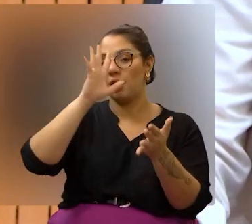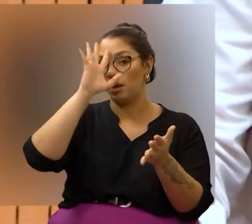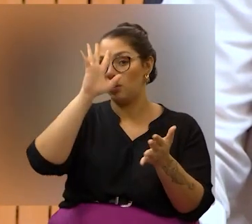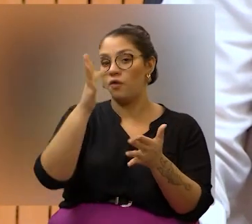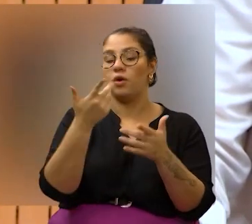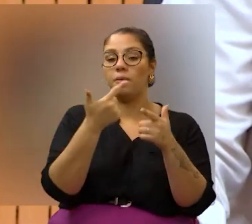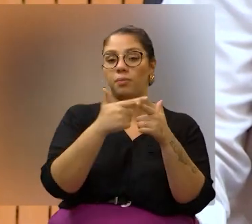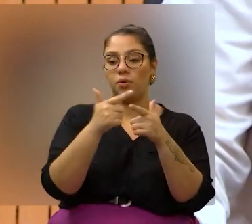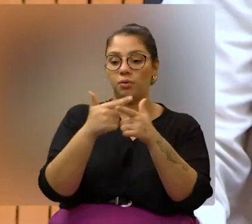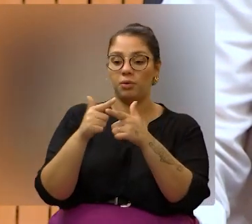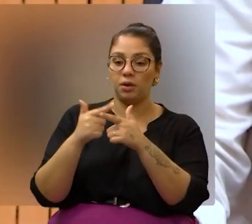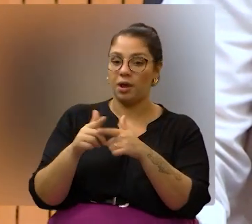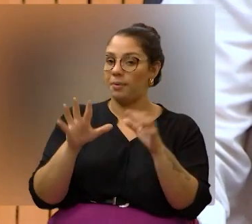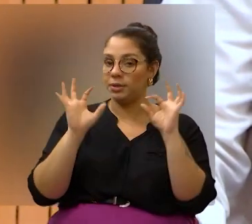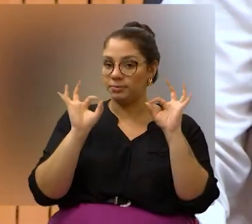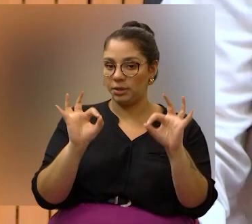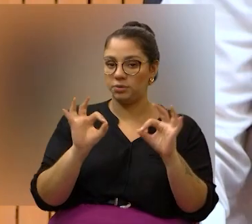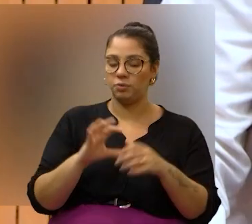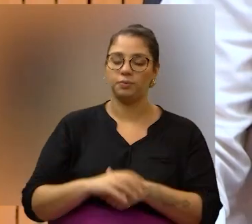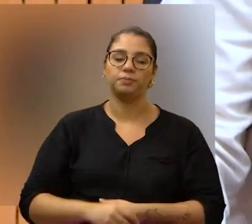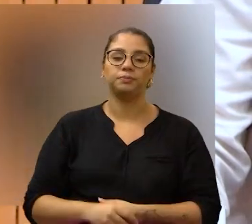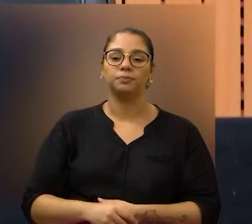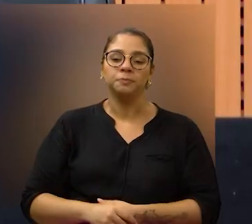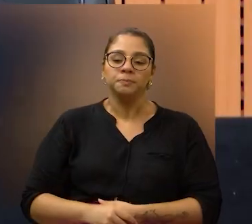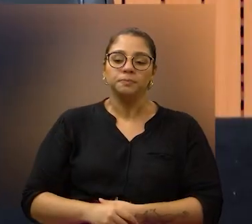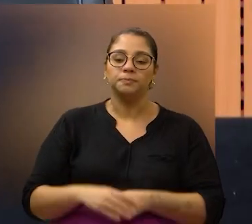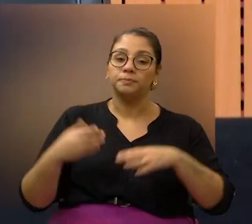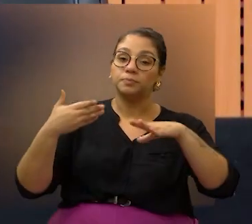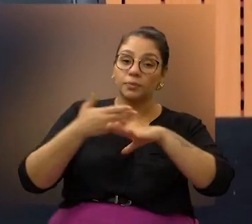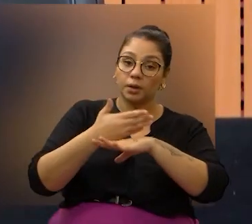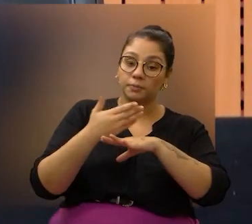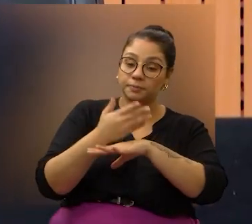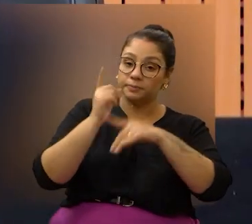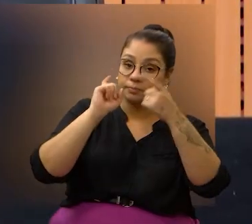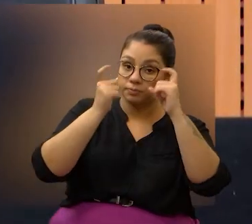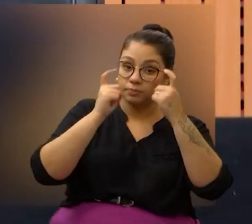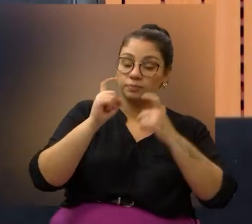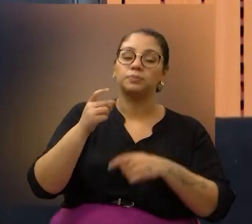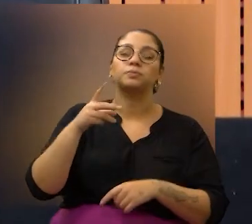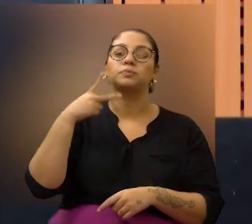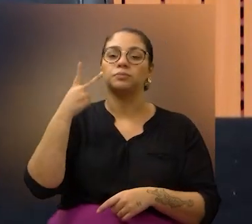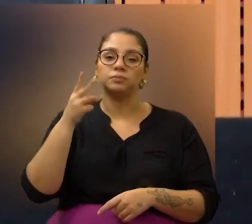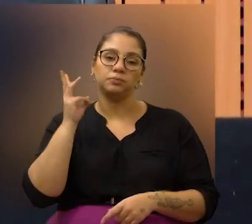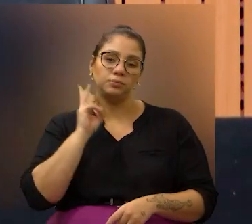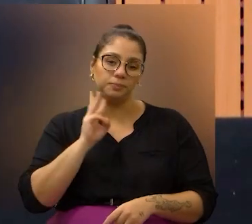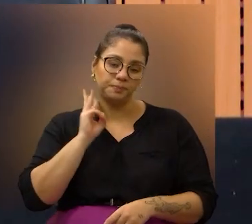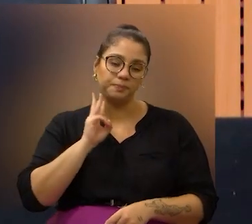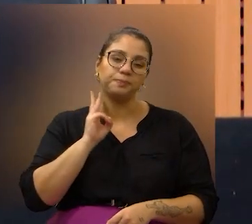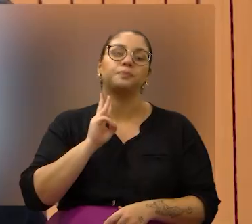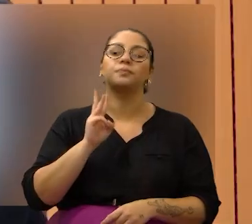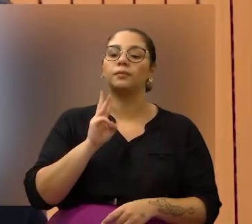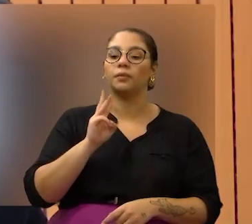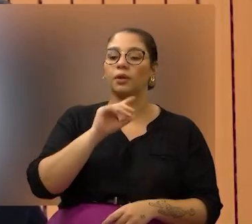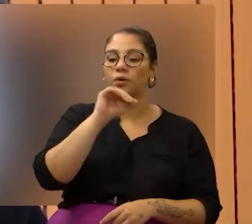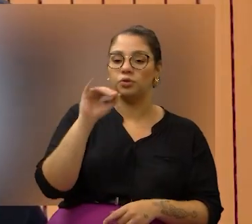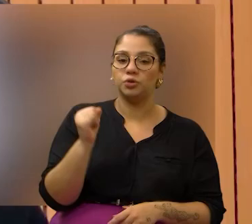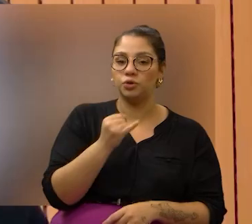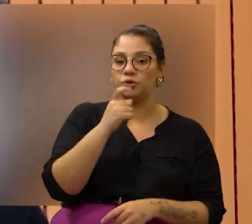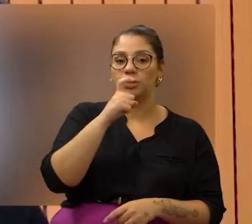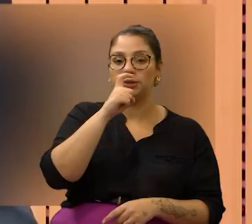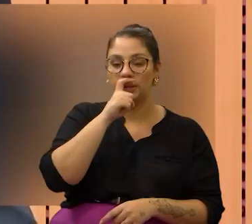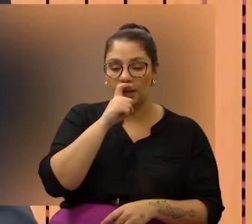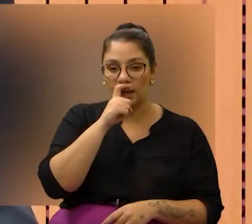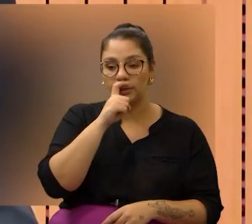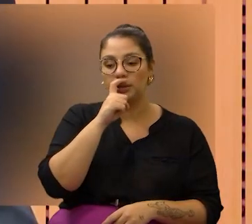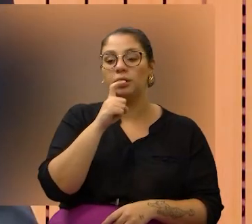solucione os problemas definitivamente. Participaram da reunião os vereadores Cecílio Santos, Jorge Schneider